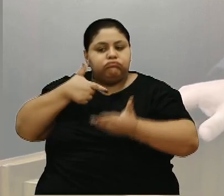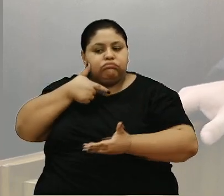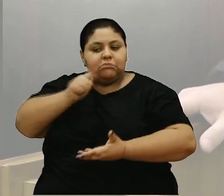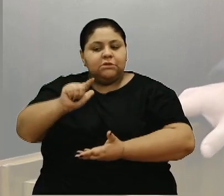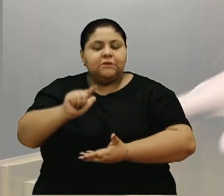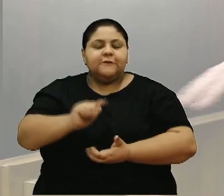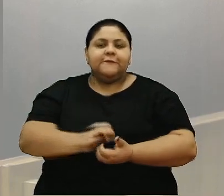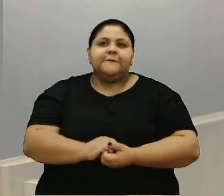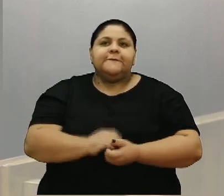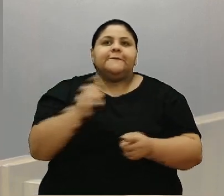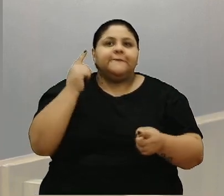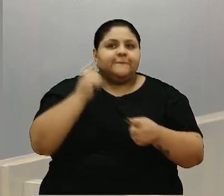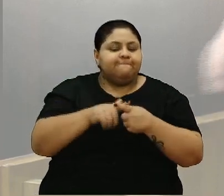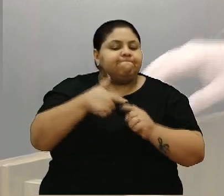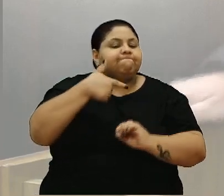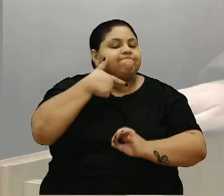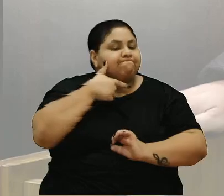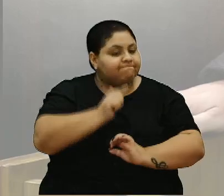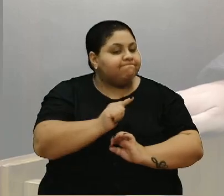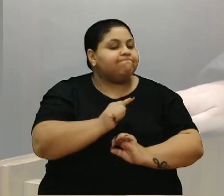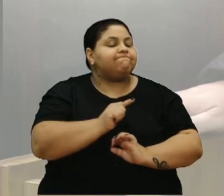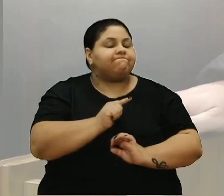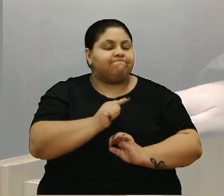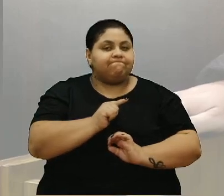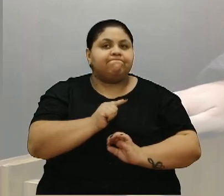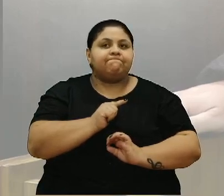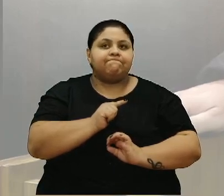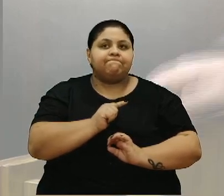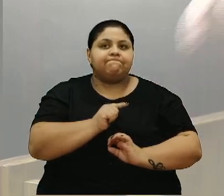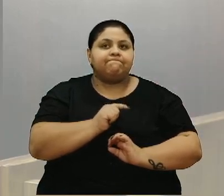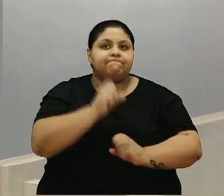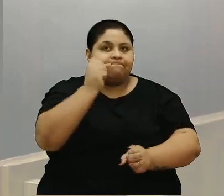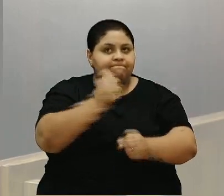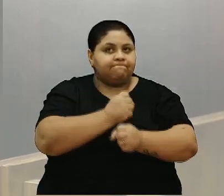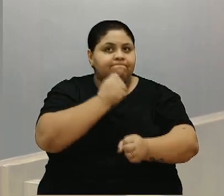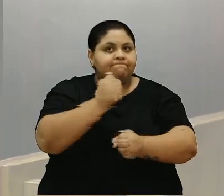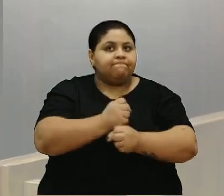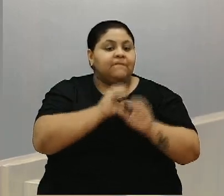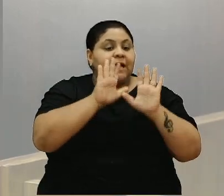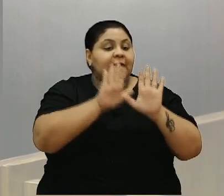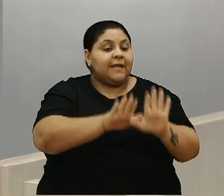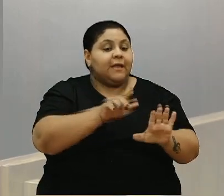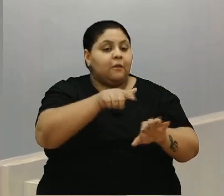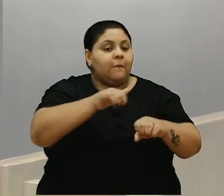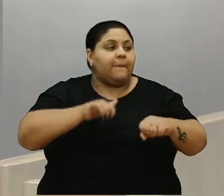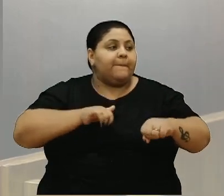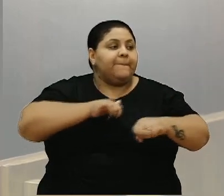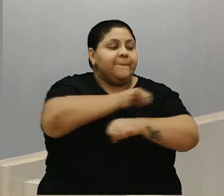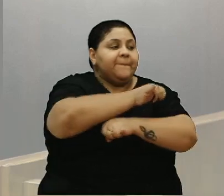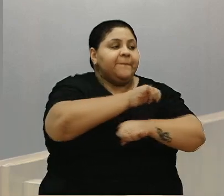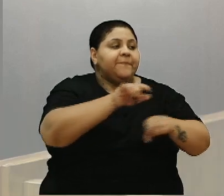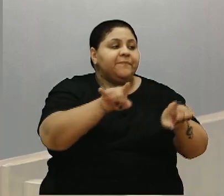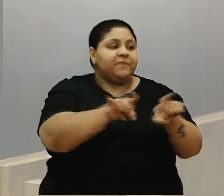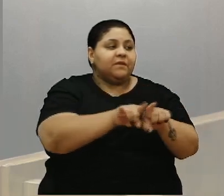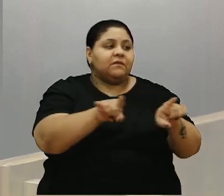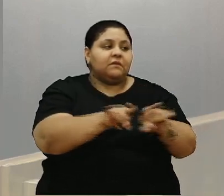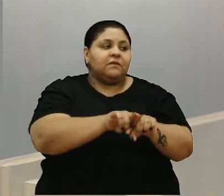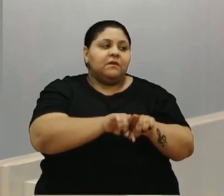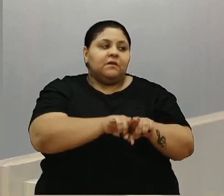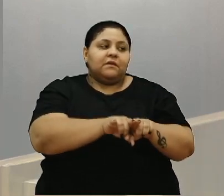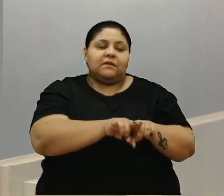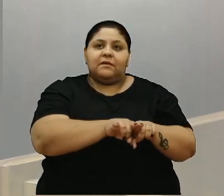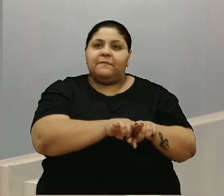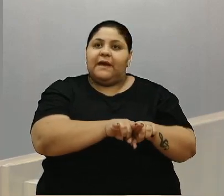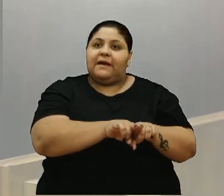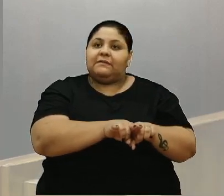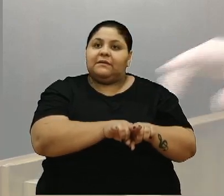porque são conquistas e essas obras todas ficarão no aeroporto de Caxias do Sul. não termina esse processo e essas obras